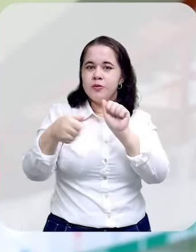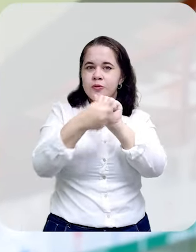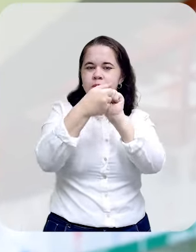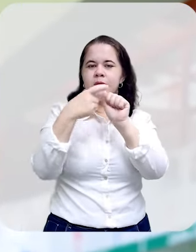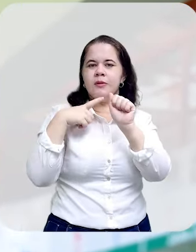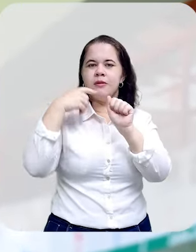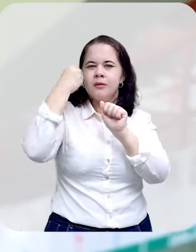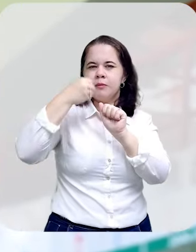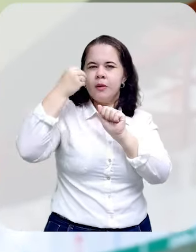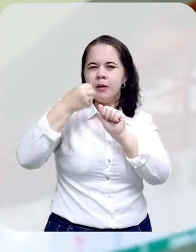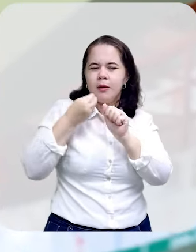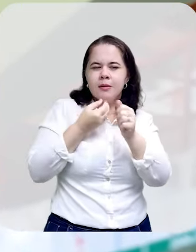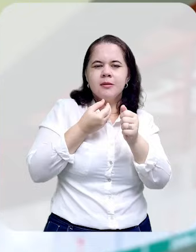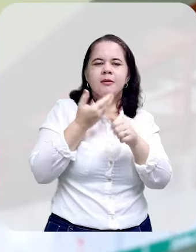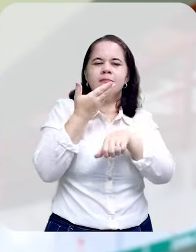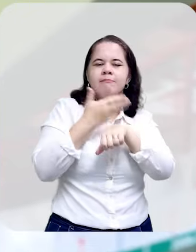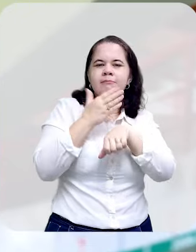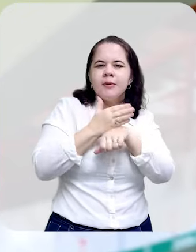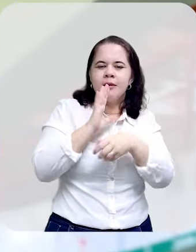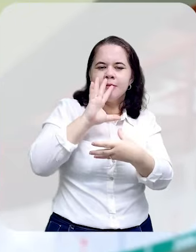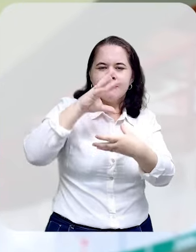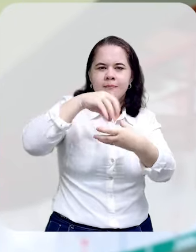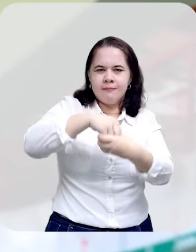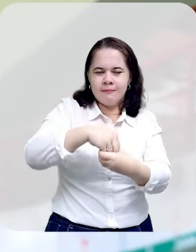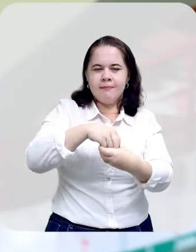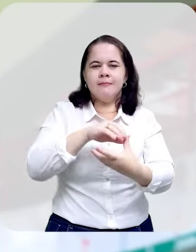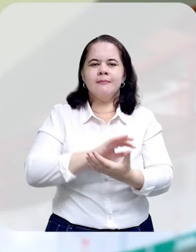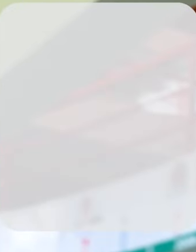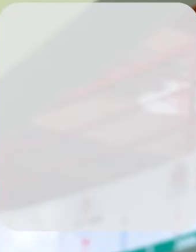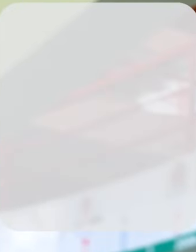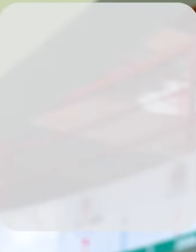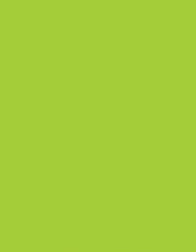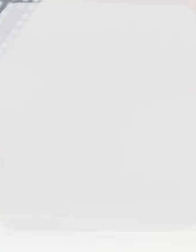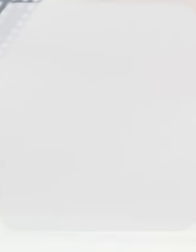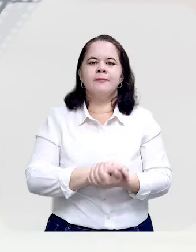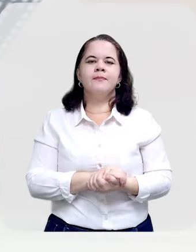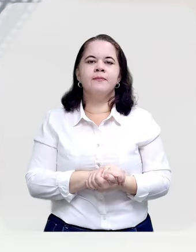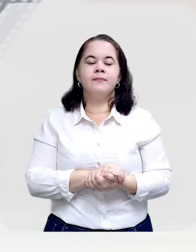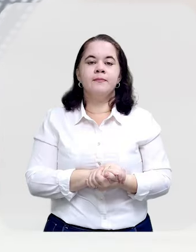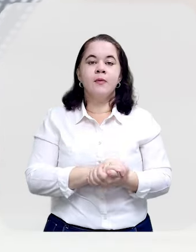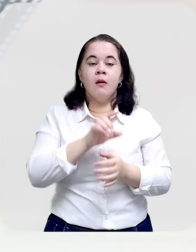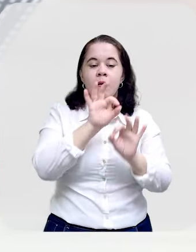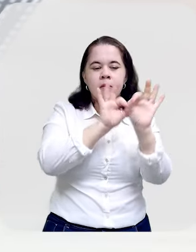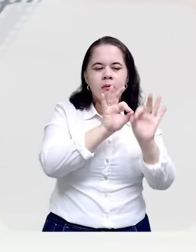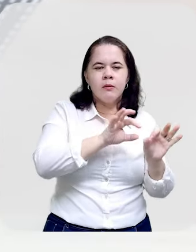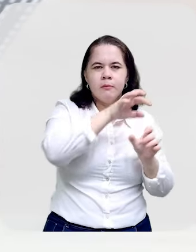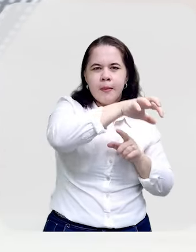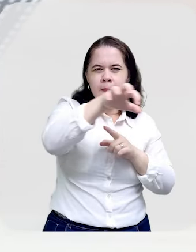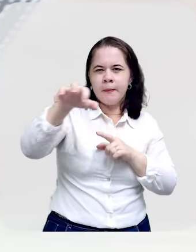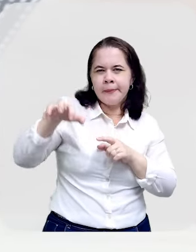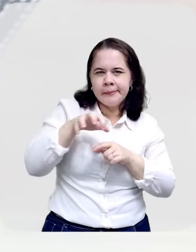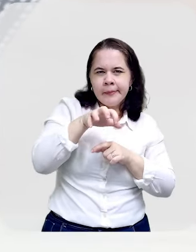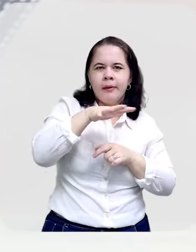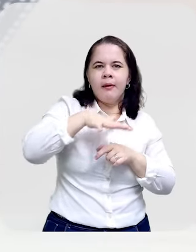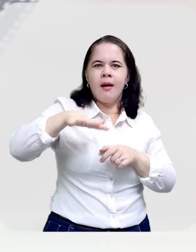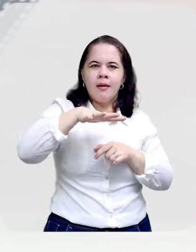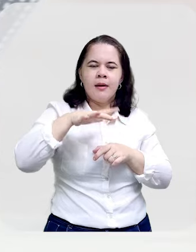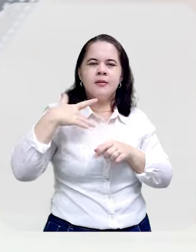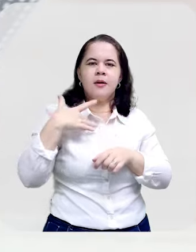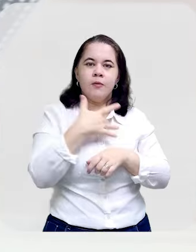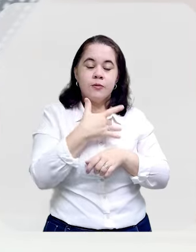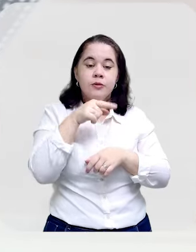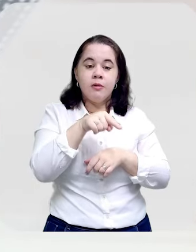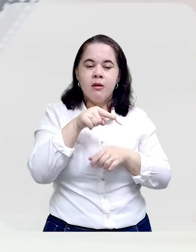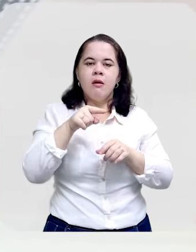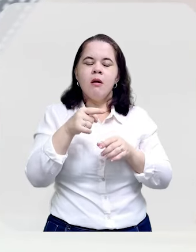ciência e a experiência deles propriamente dita vivenciada no cenário de prática. A territorialização em saúde consiste em uma